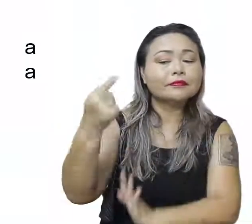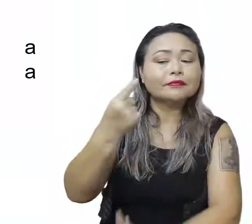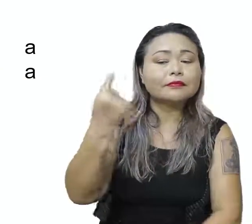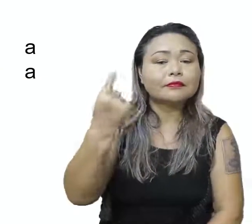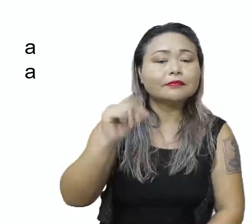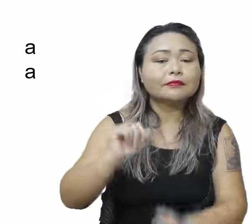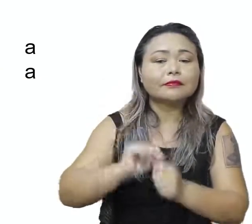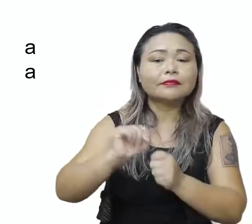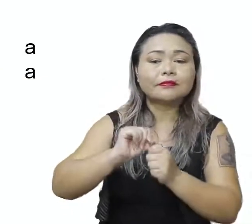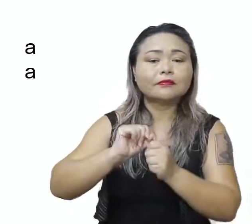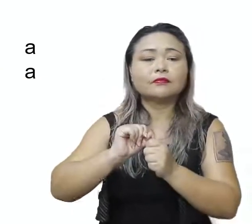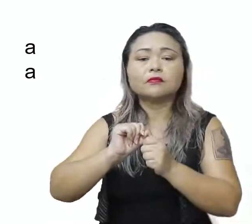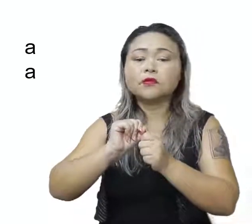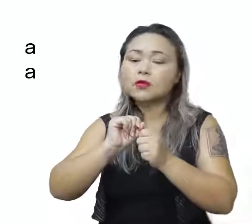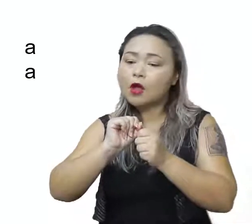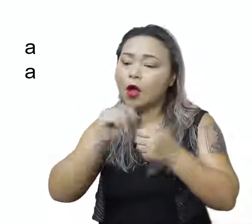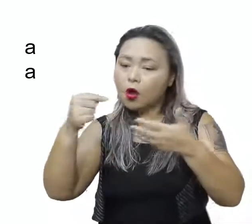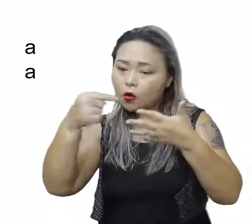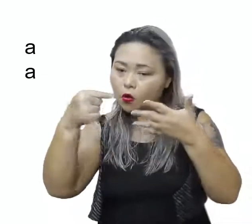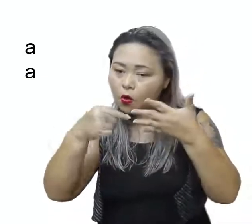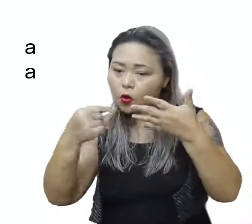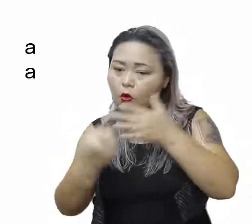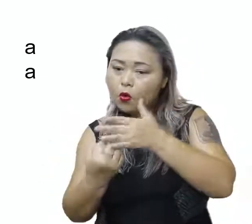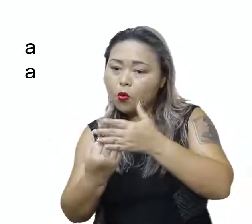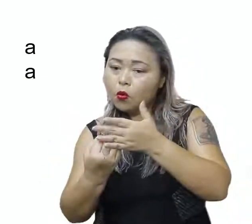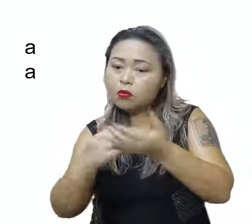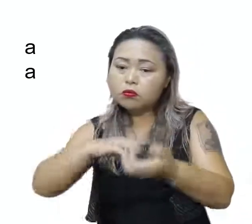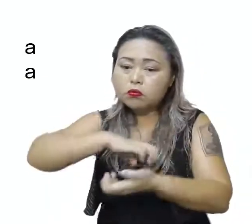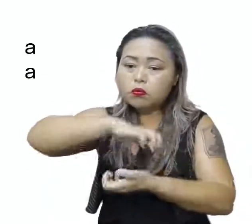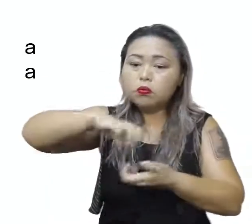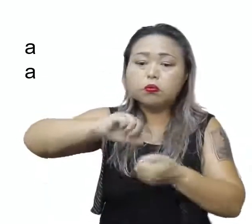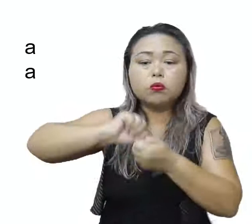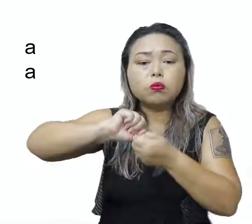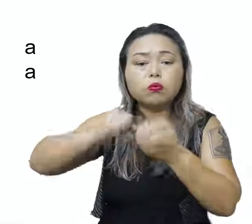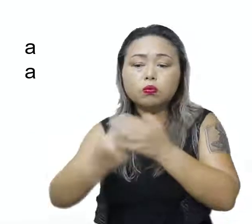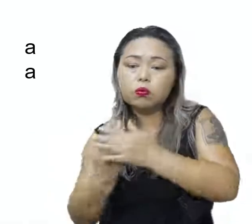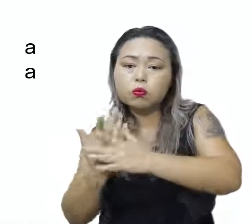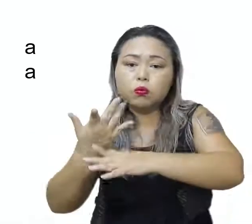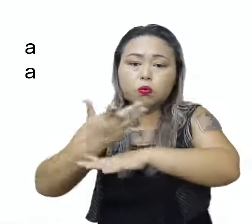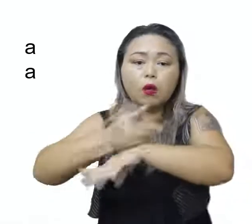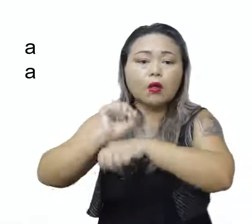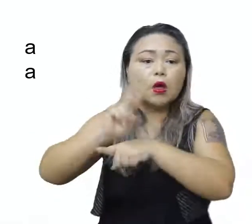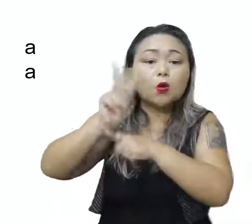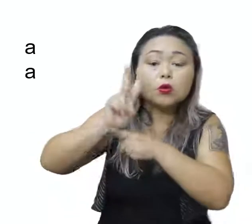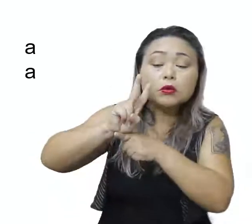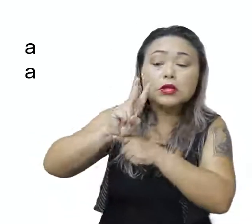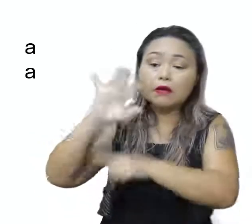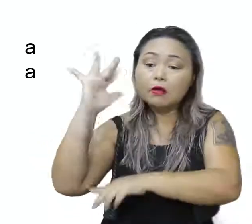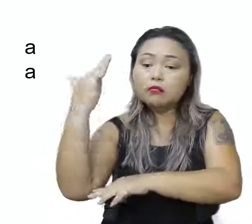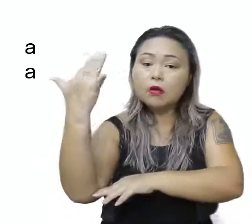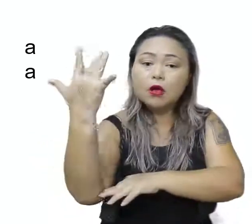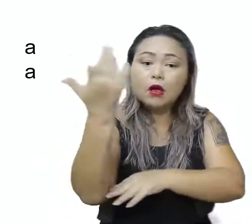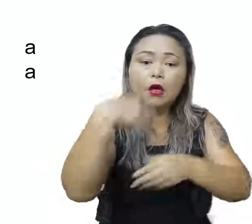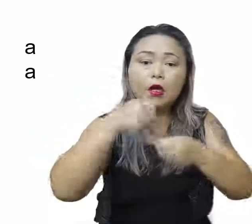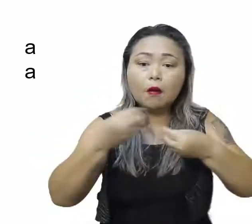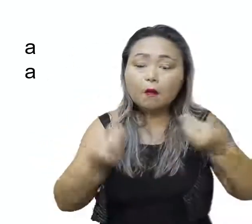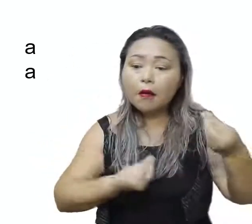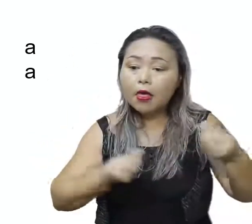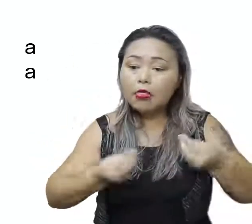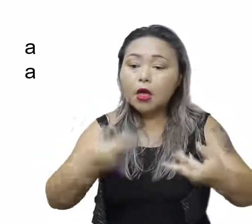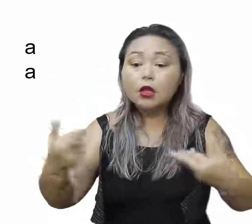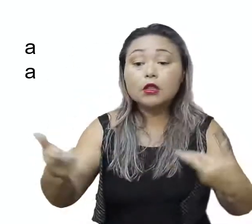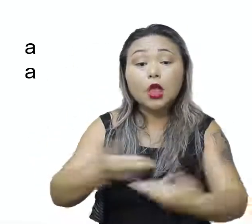Os princípios ecológicos, como a conservação ambiental e o manejo cuidadoso dos recursos naturais, continuam sendo